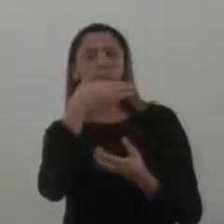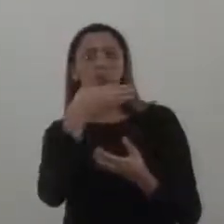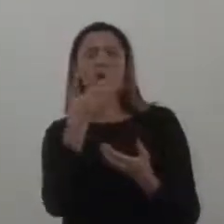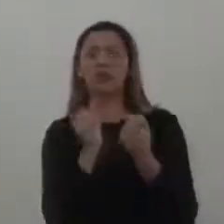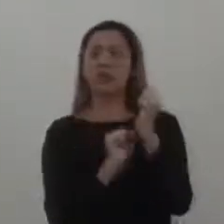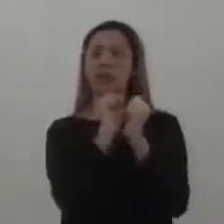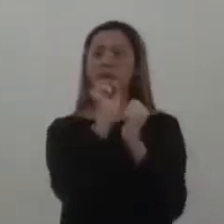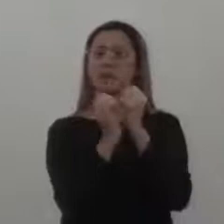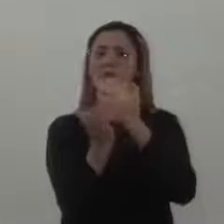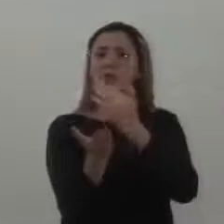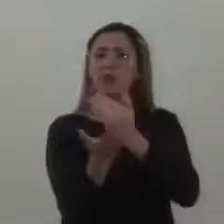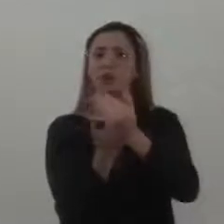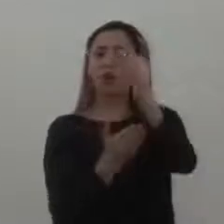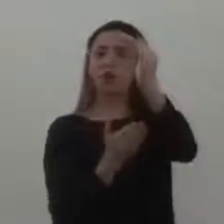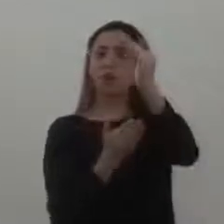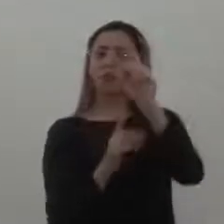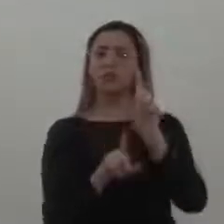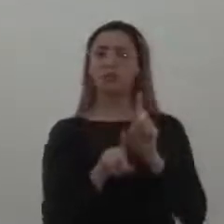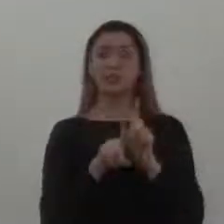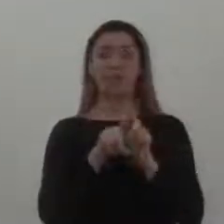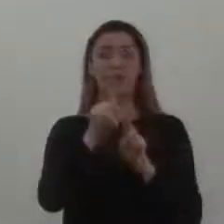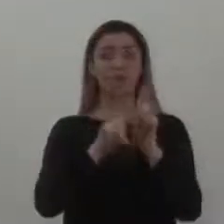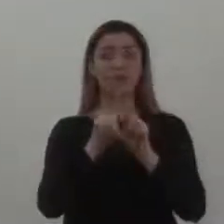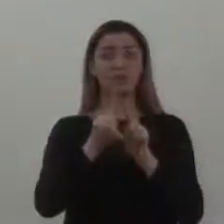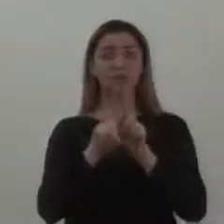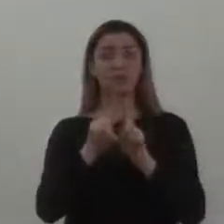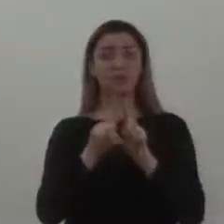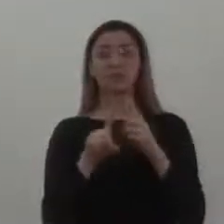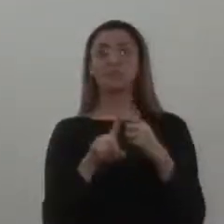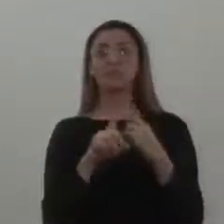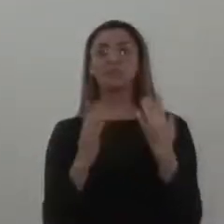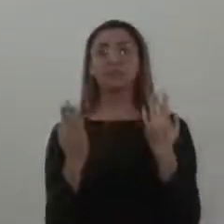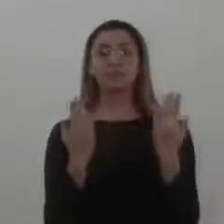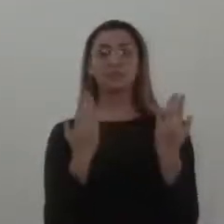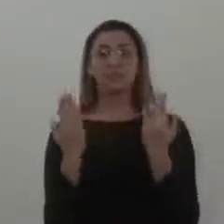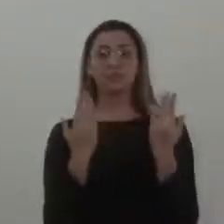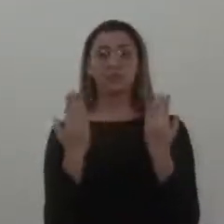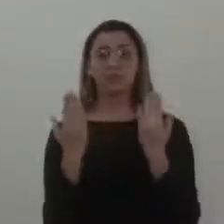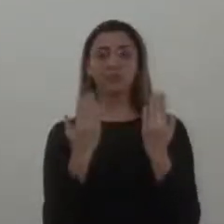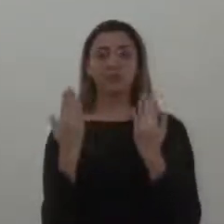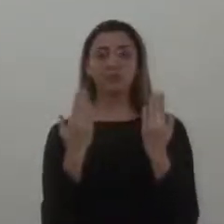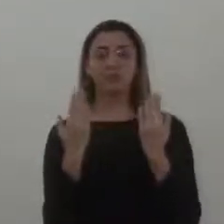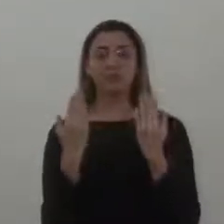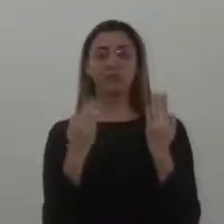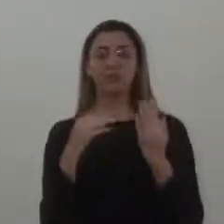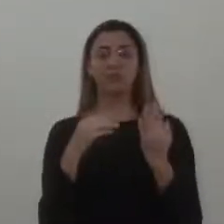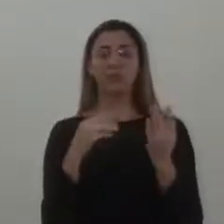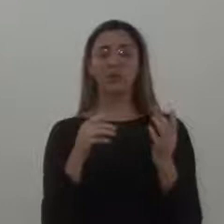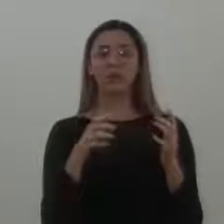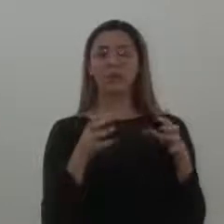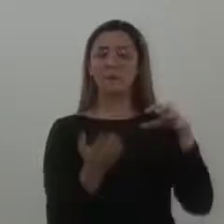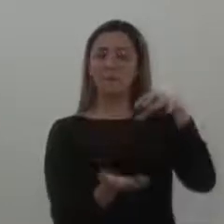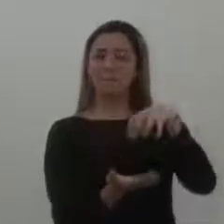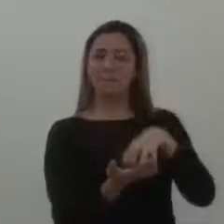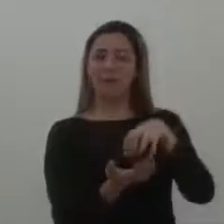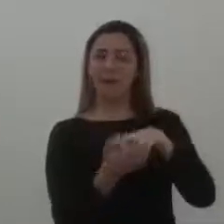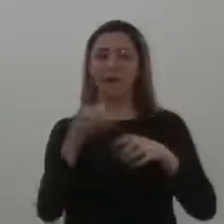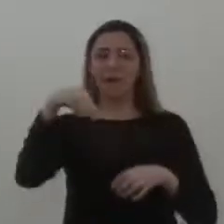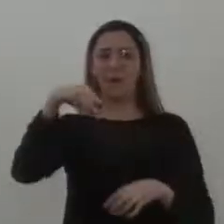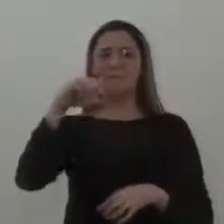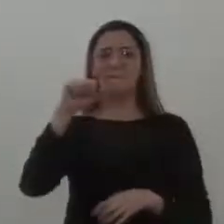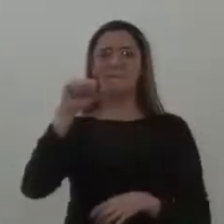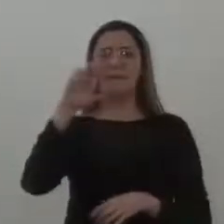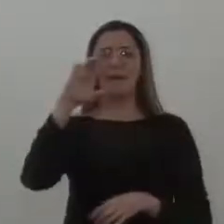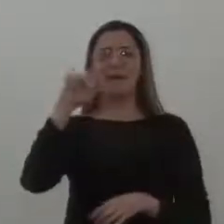assim que ela começar a fazer essa licitação. Porque se a gente pega aqui uma comparação, o Marambaia trocou 450